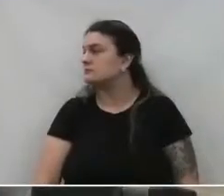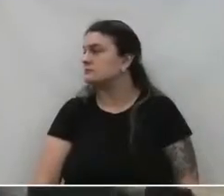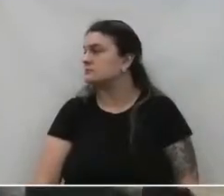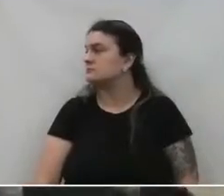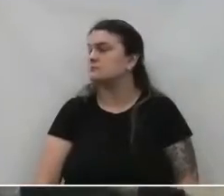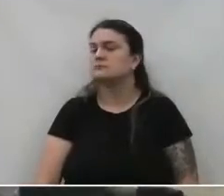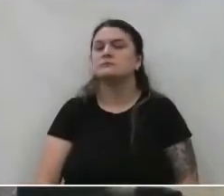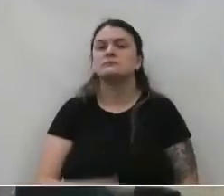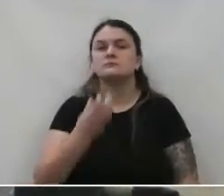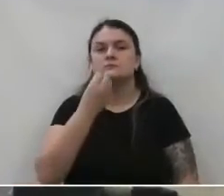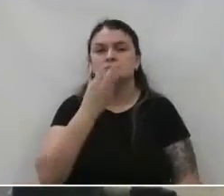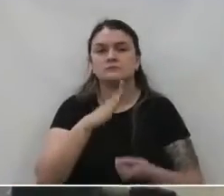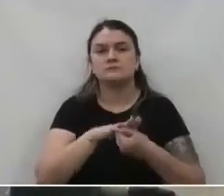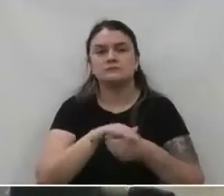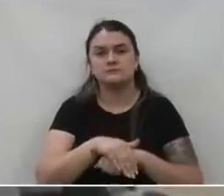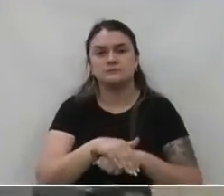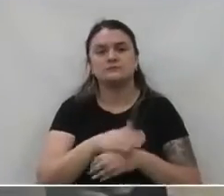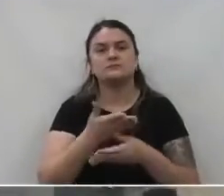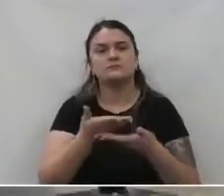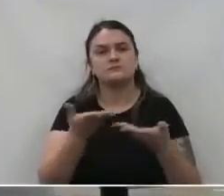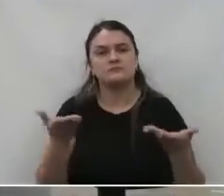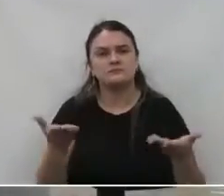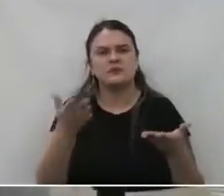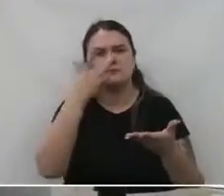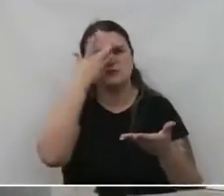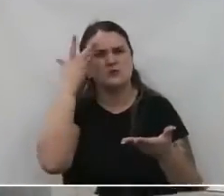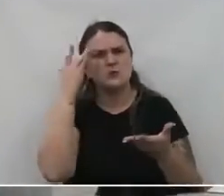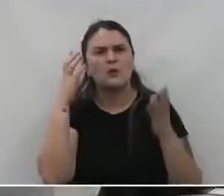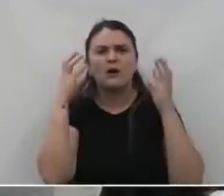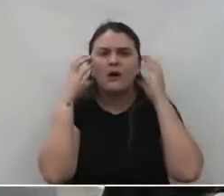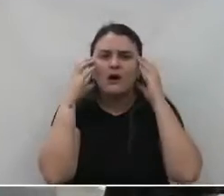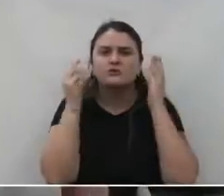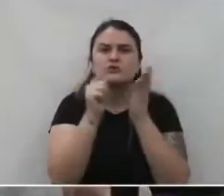Boa noite, imprensa, falada, escrita, internautas,